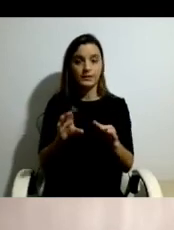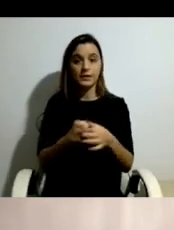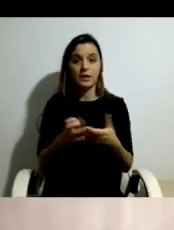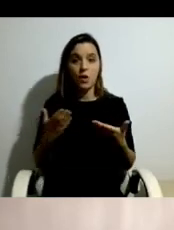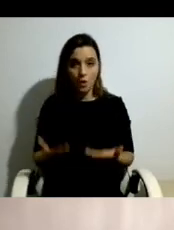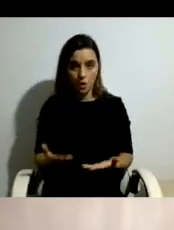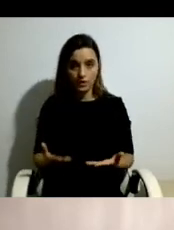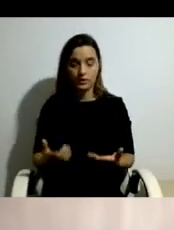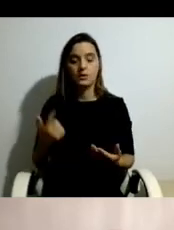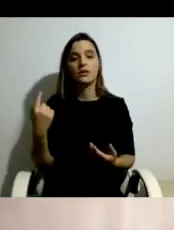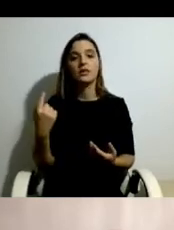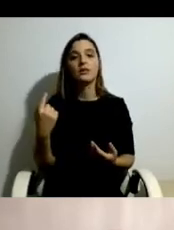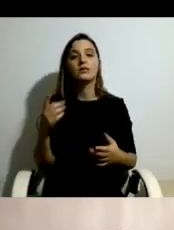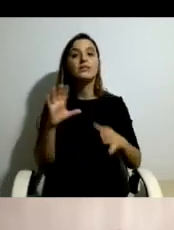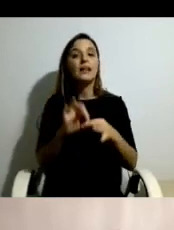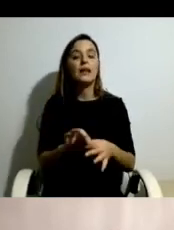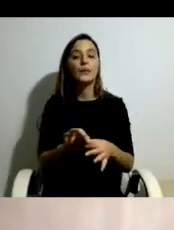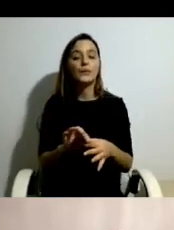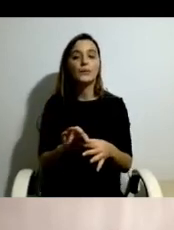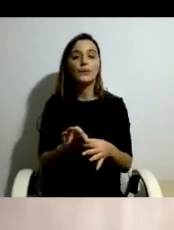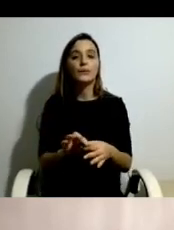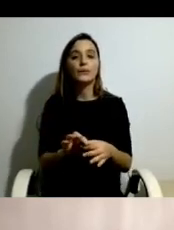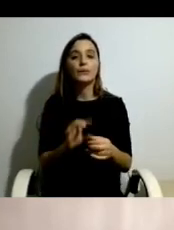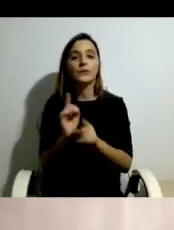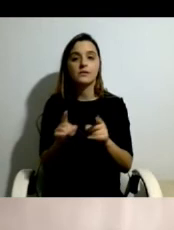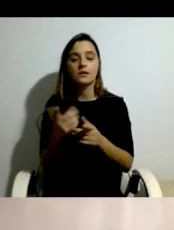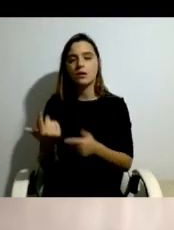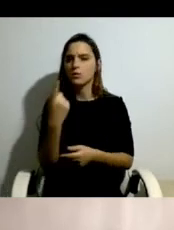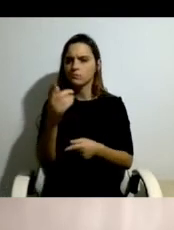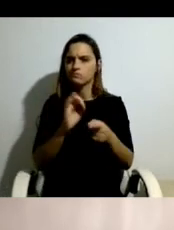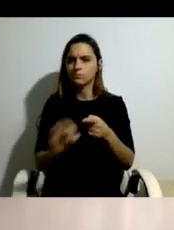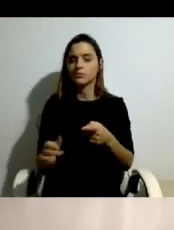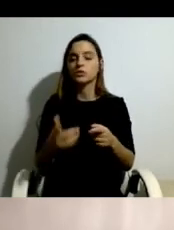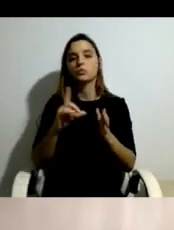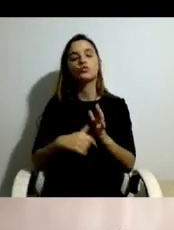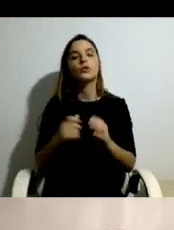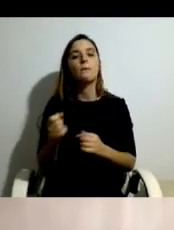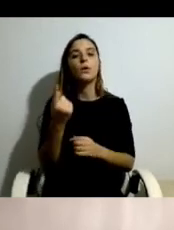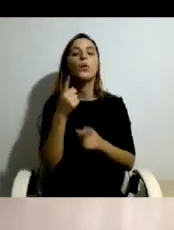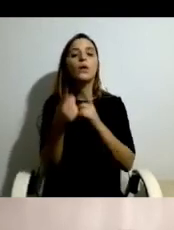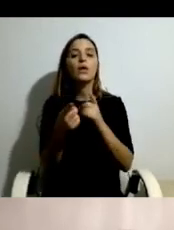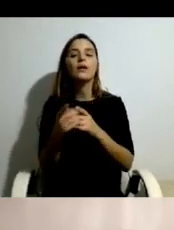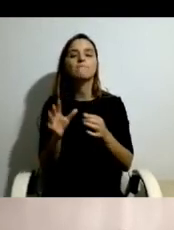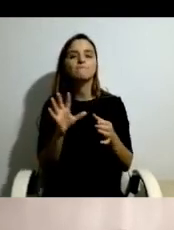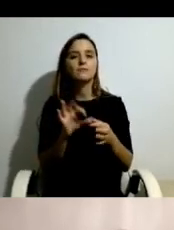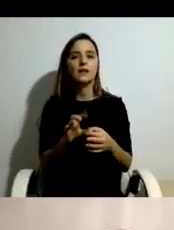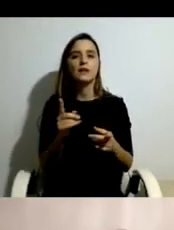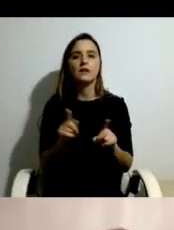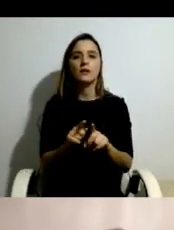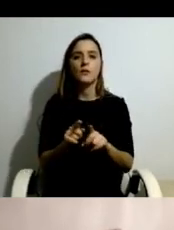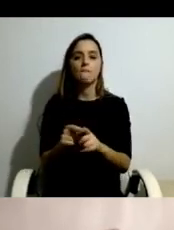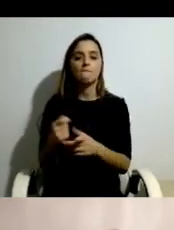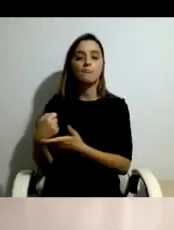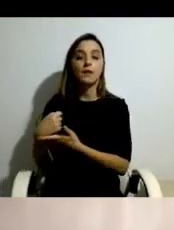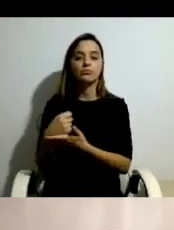tem a ver com um dos aspectos deste projeto piloto, que teve a ver com a inexistência de um backup de